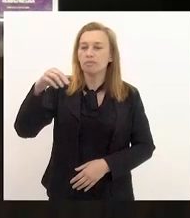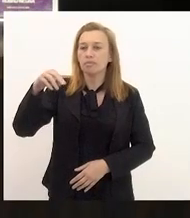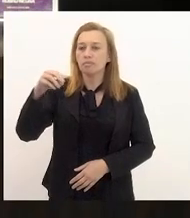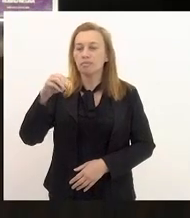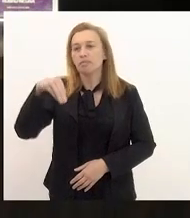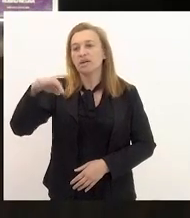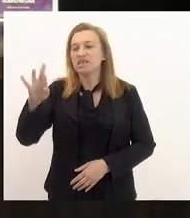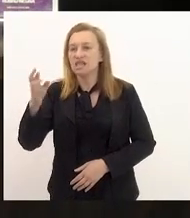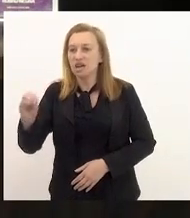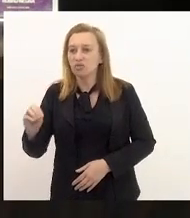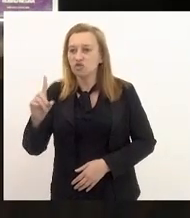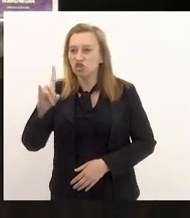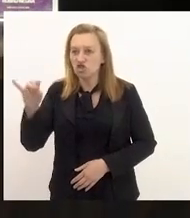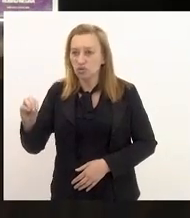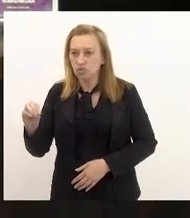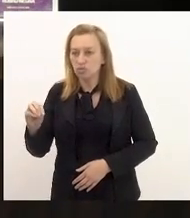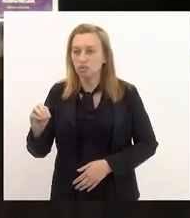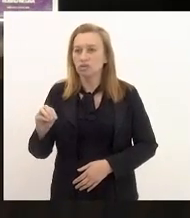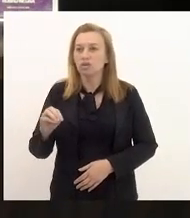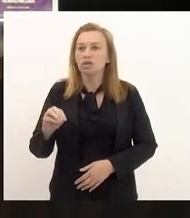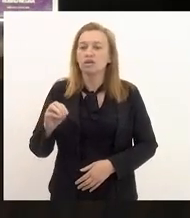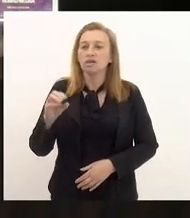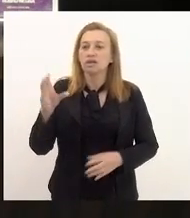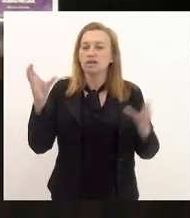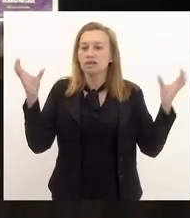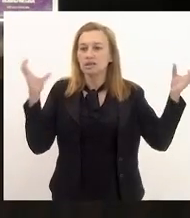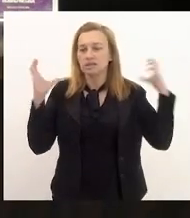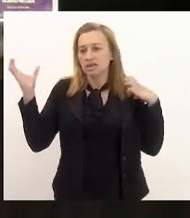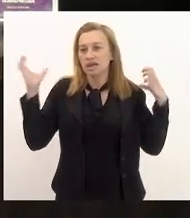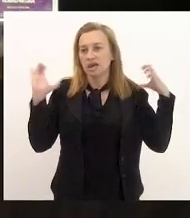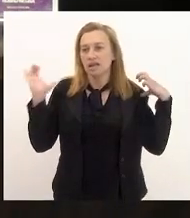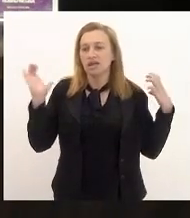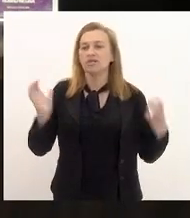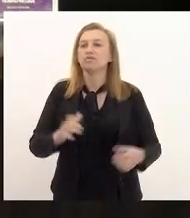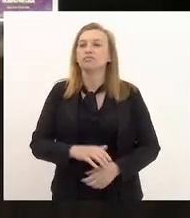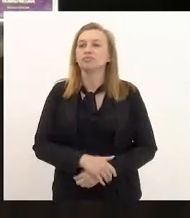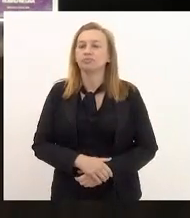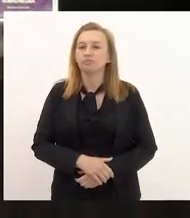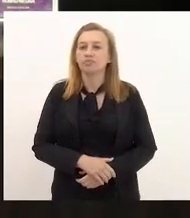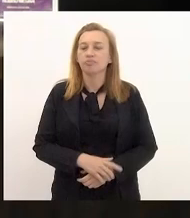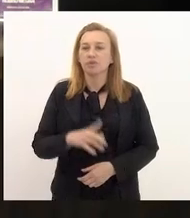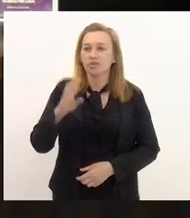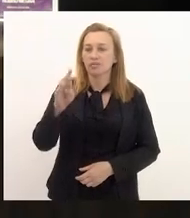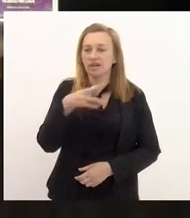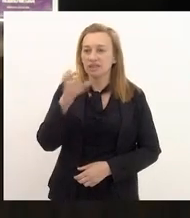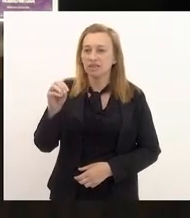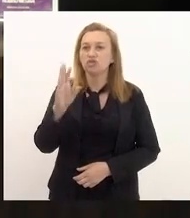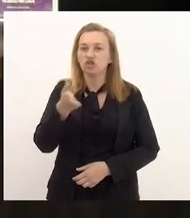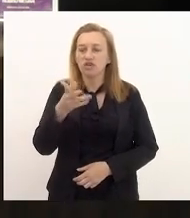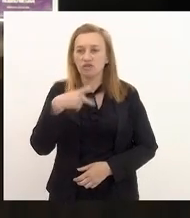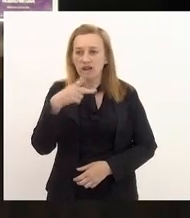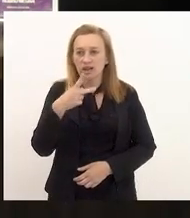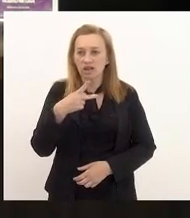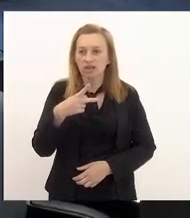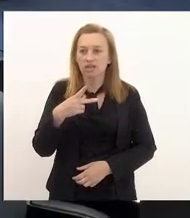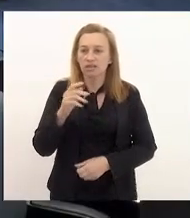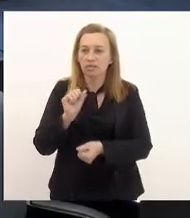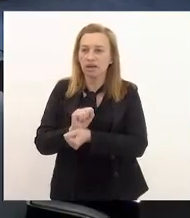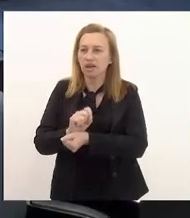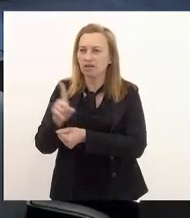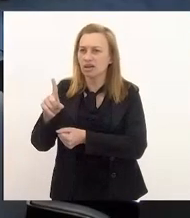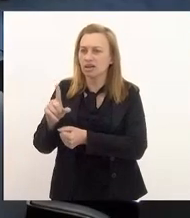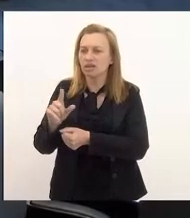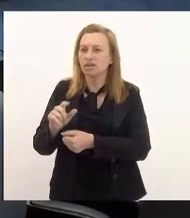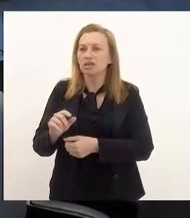Marcelo Dino. Célia Jordão, presidente. Deputada Célia. Brasão, já falei, deve estar congelado lá a imagem.